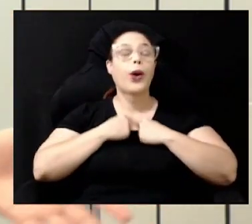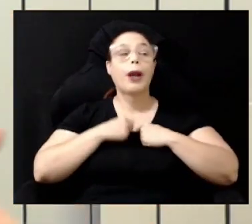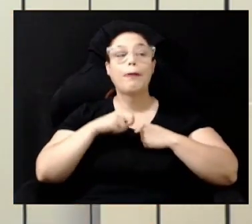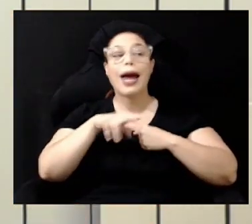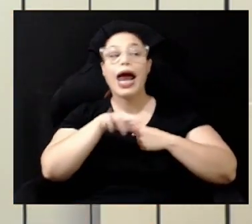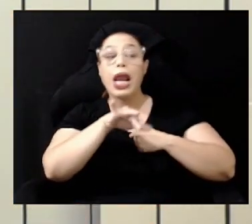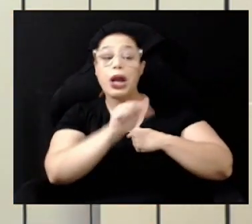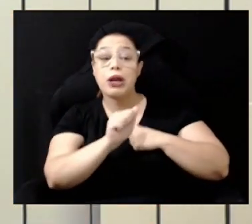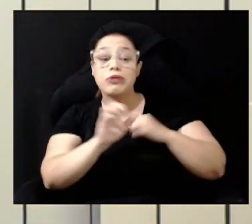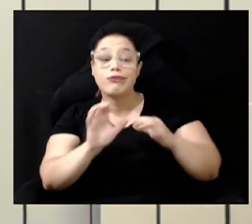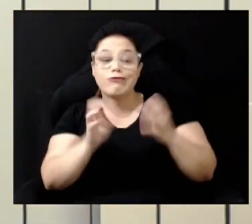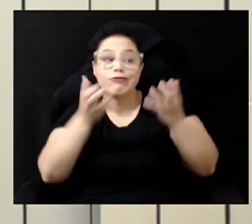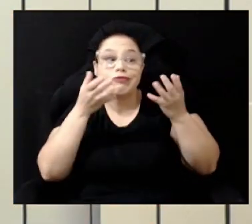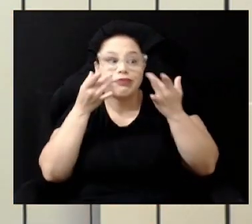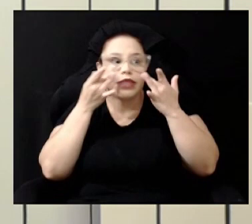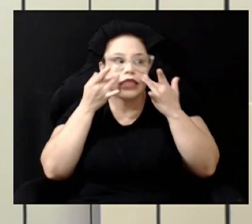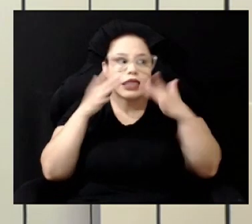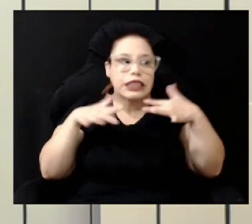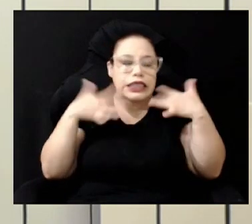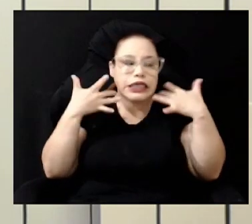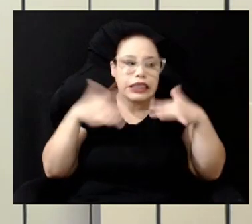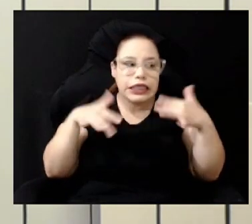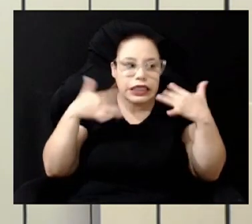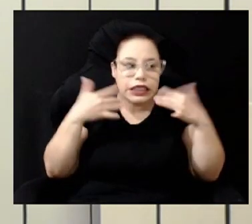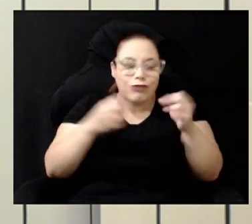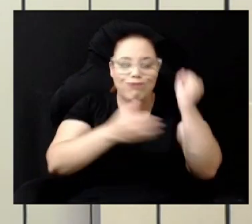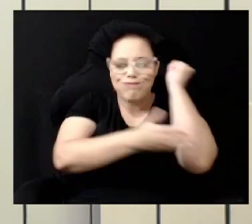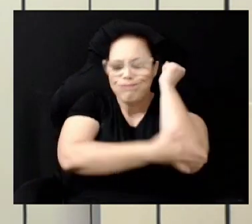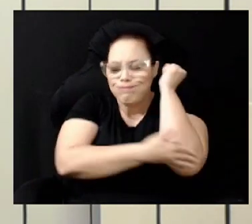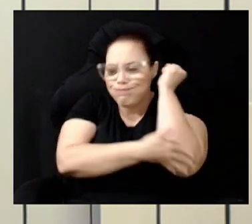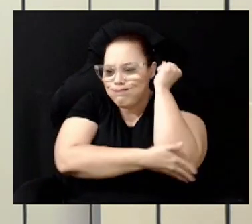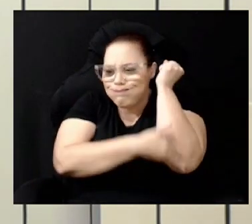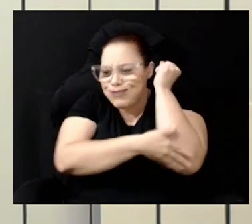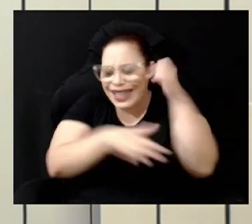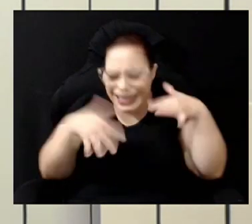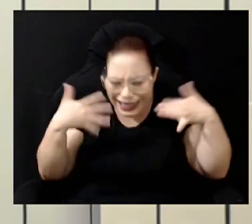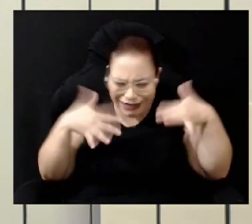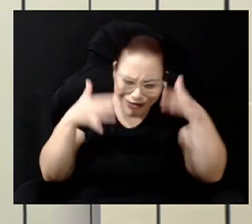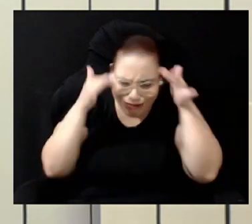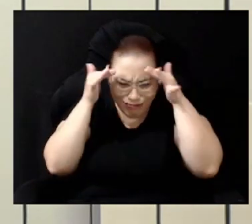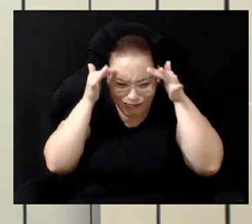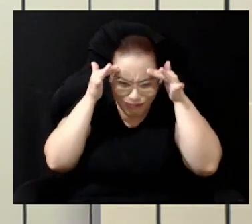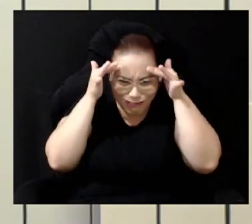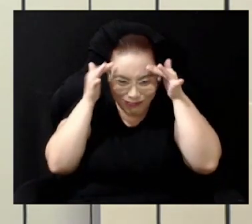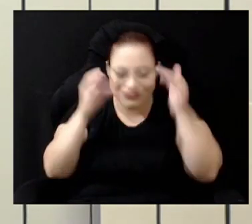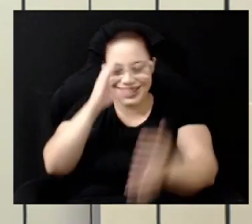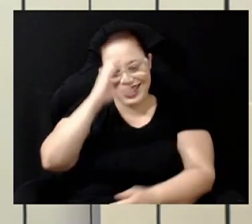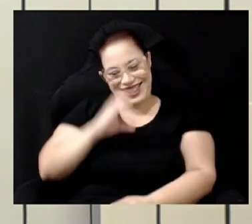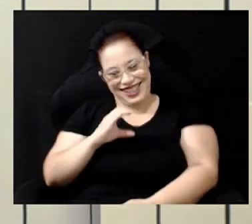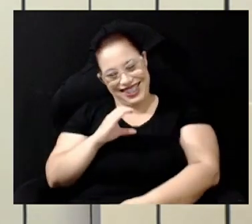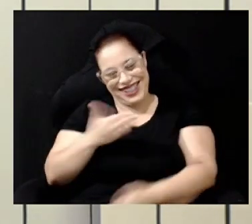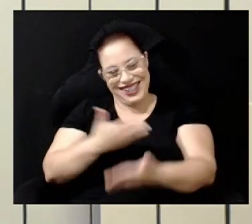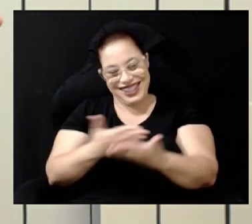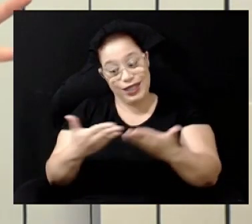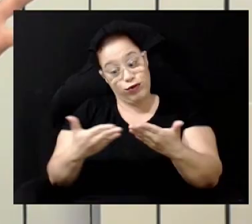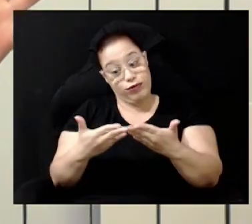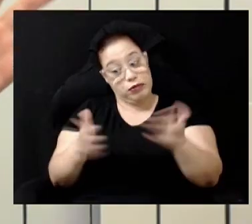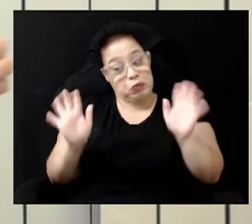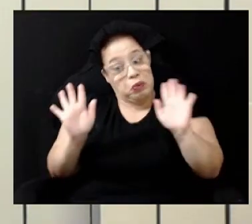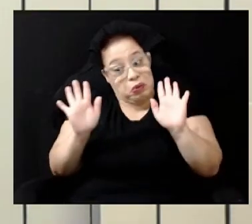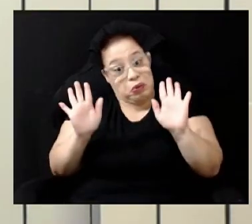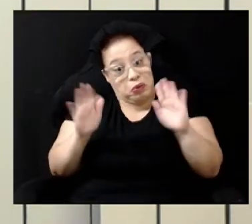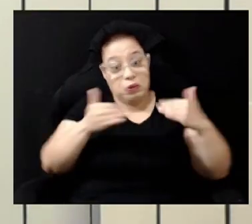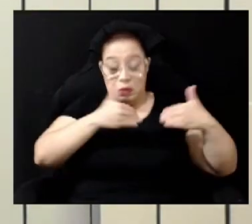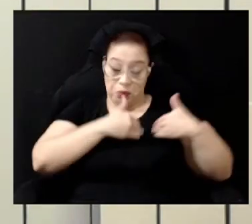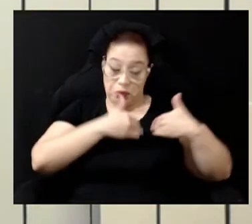despertando A cobiça E a inveja Das concorrentes E de cidadãos Aparentemente Respeitados De uma